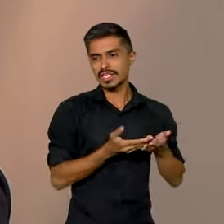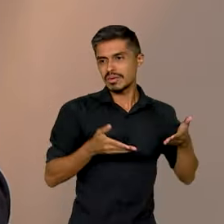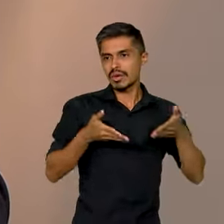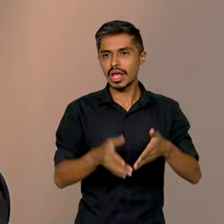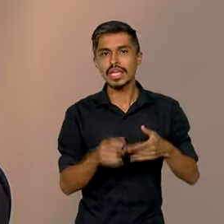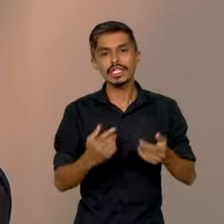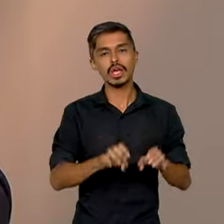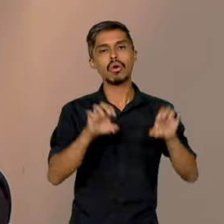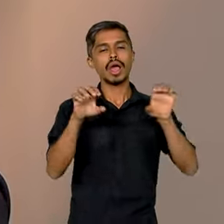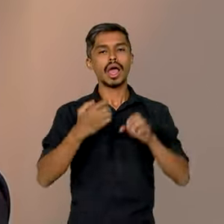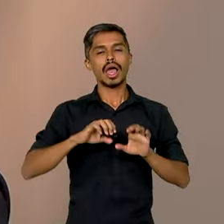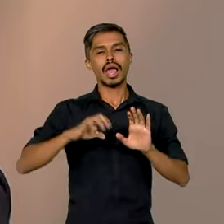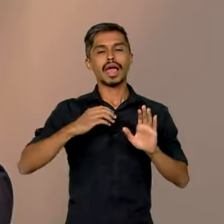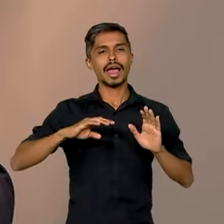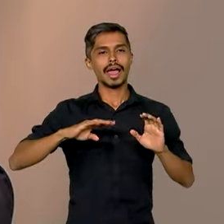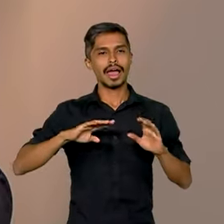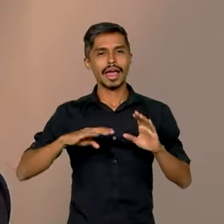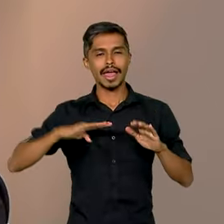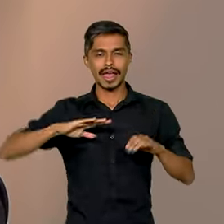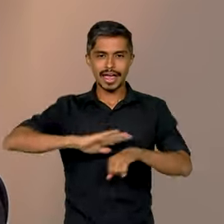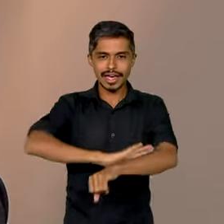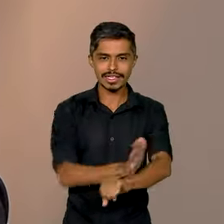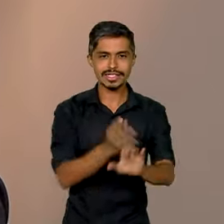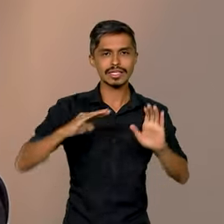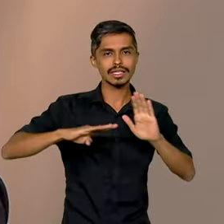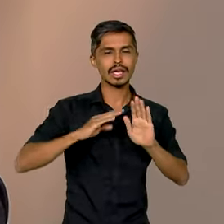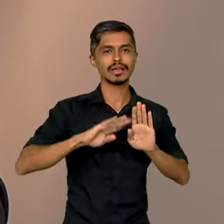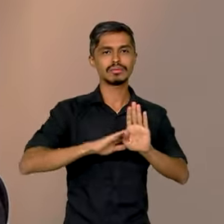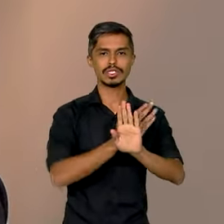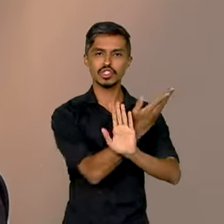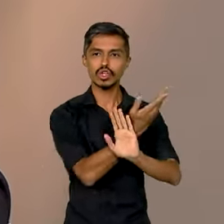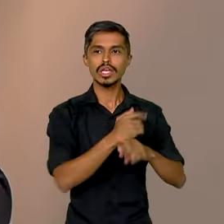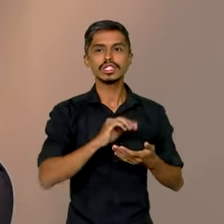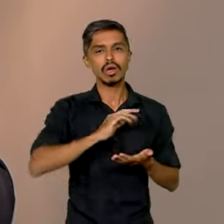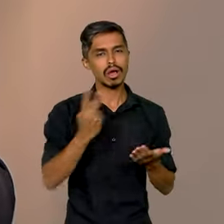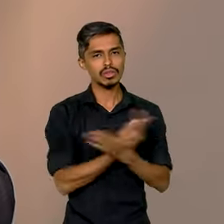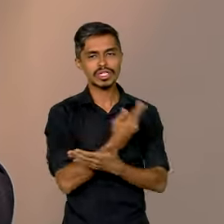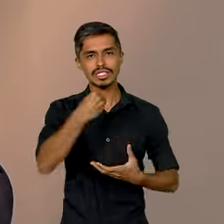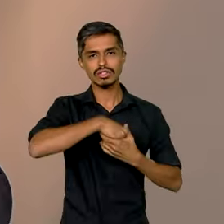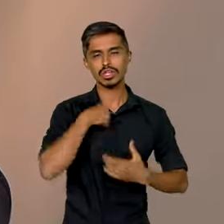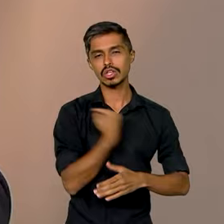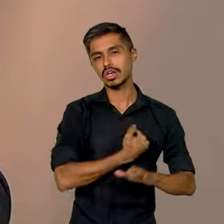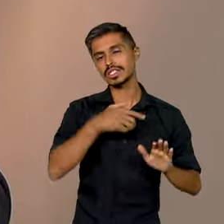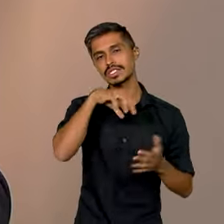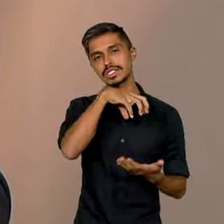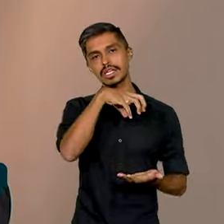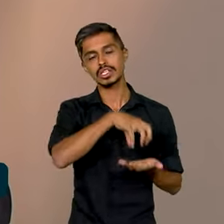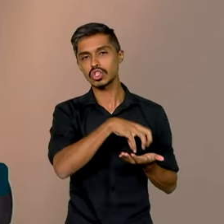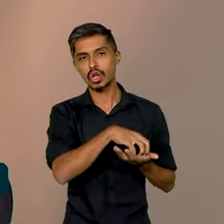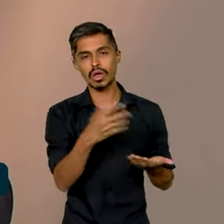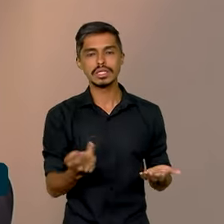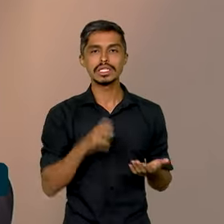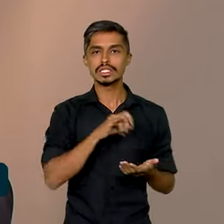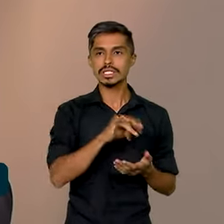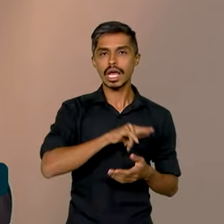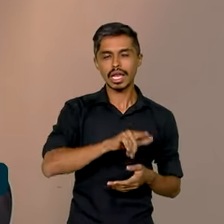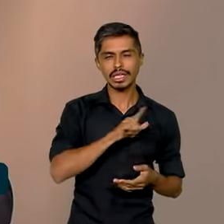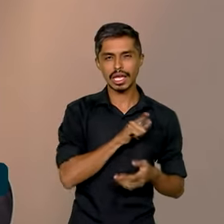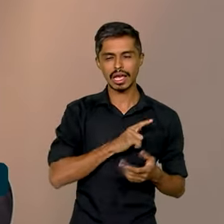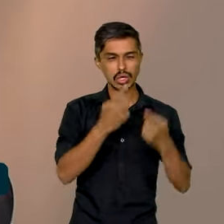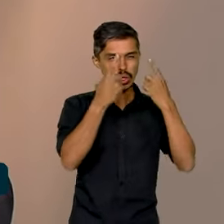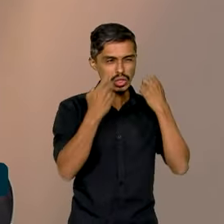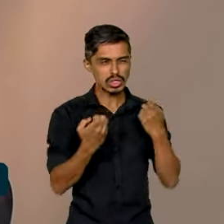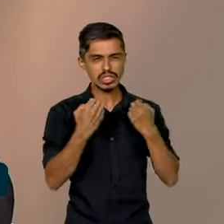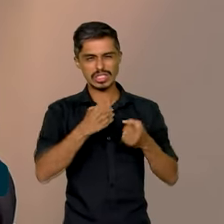racismo estrutural muito presente ainda em nossas instituições. Talvez o ponto onde ela tem a sua face mais cruel